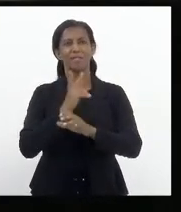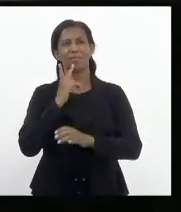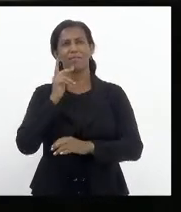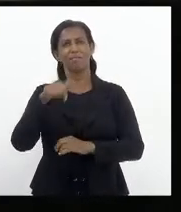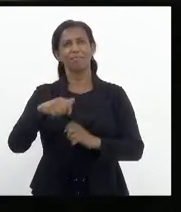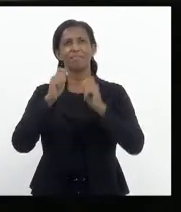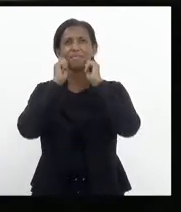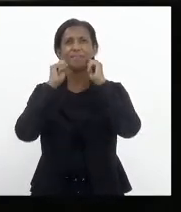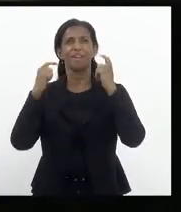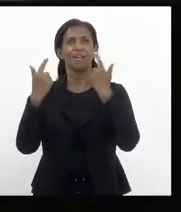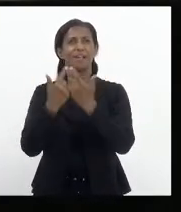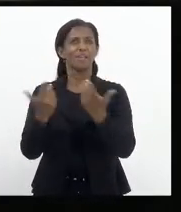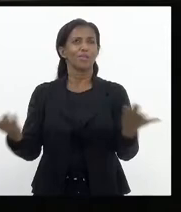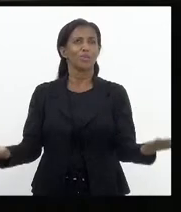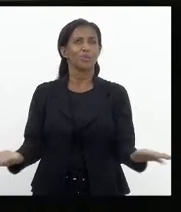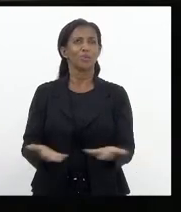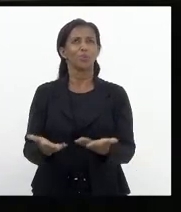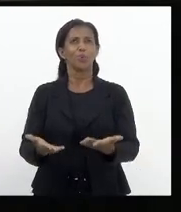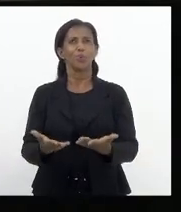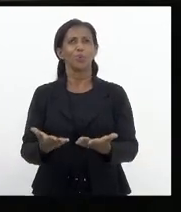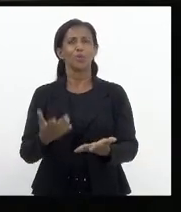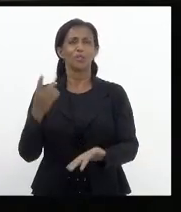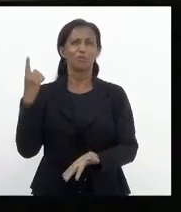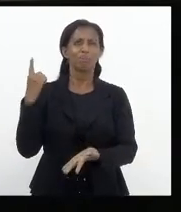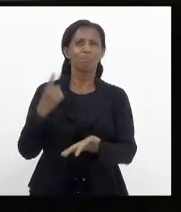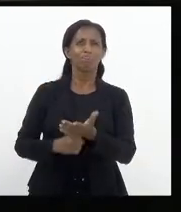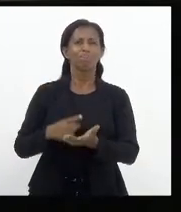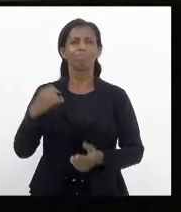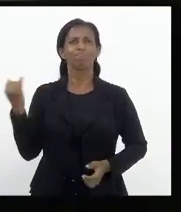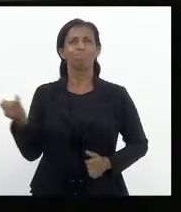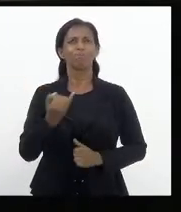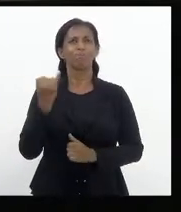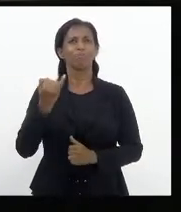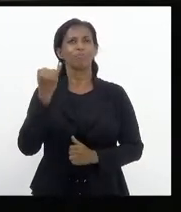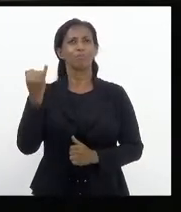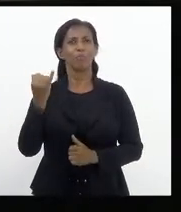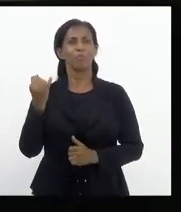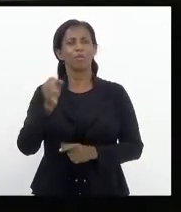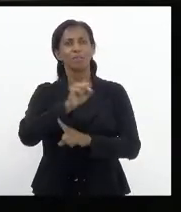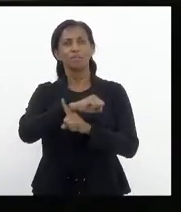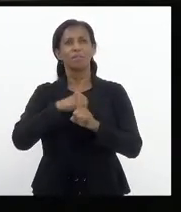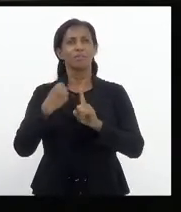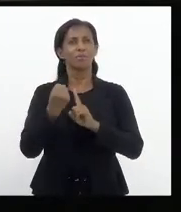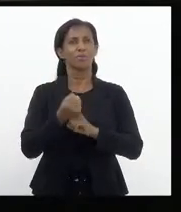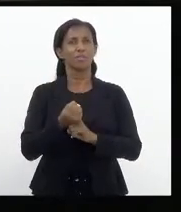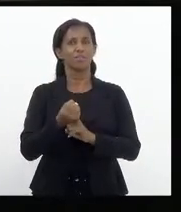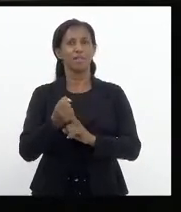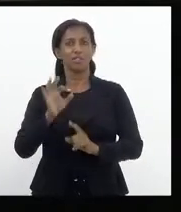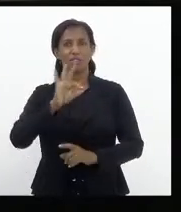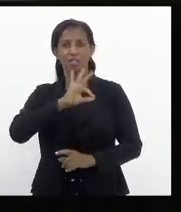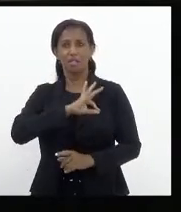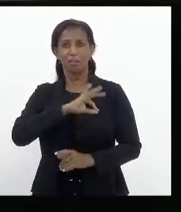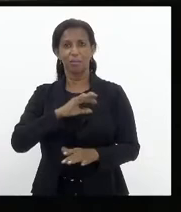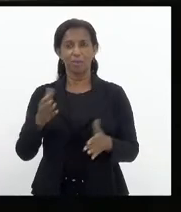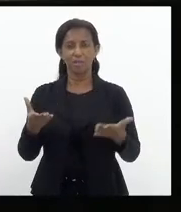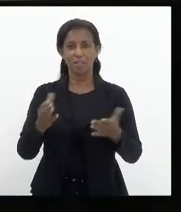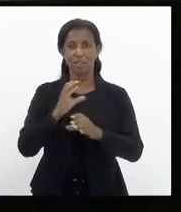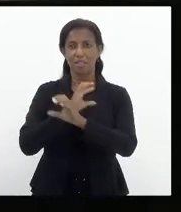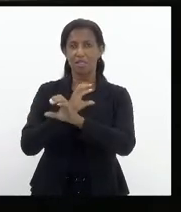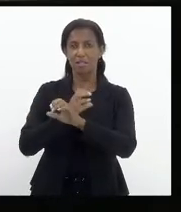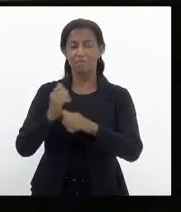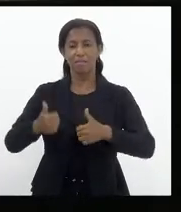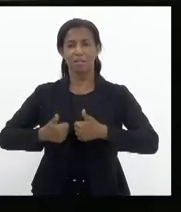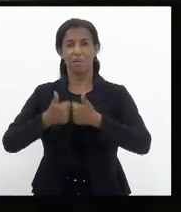casa, hoje, ela está cumprindo o seu papel de representação da sociedade. E a Polícia Civil é o